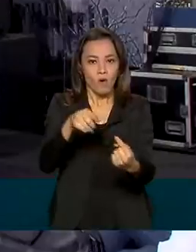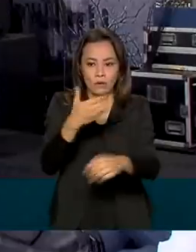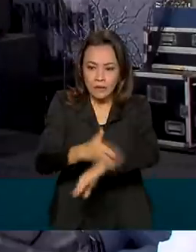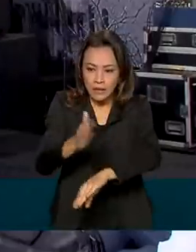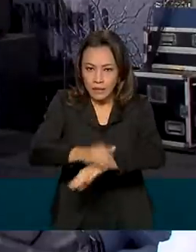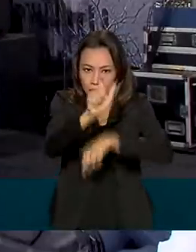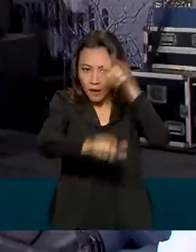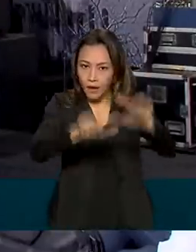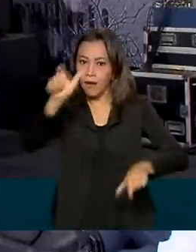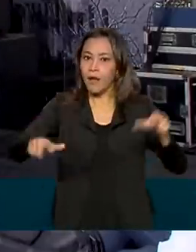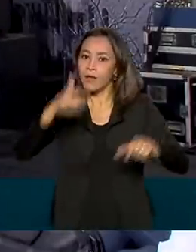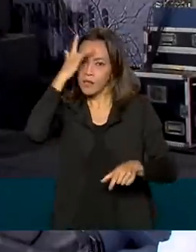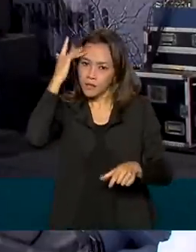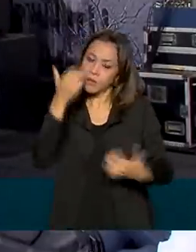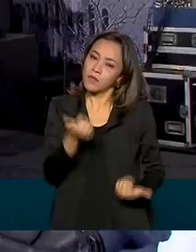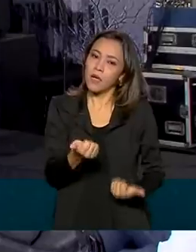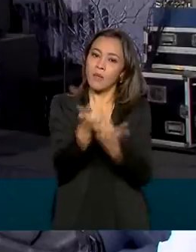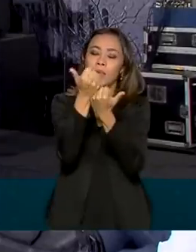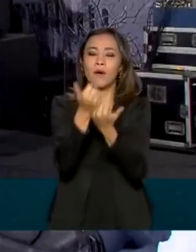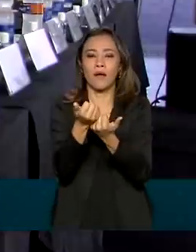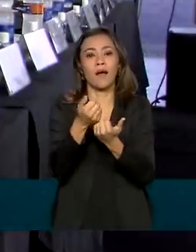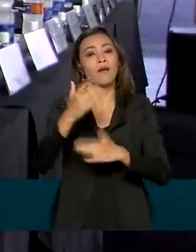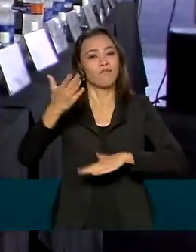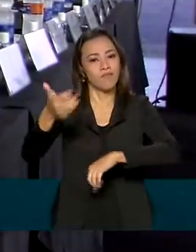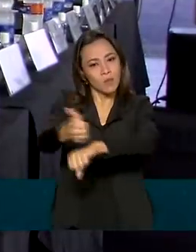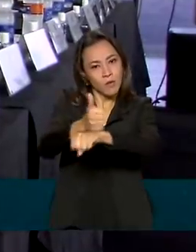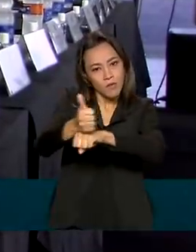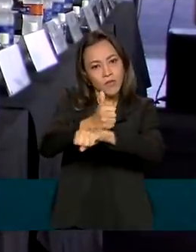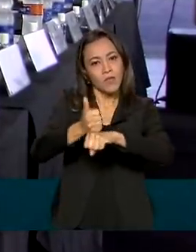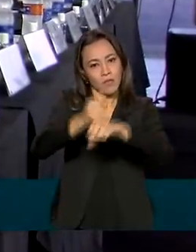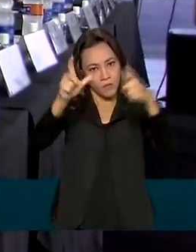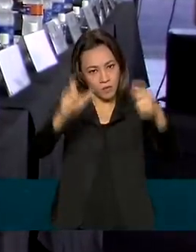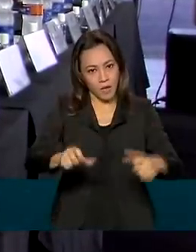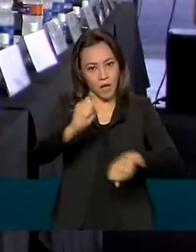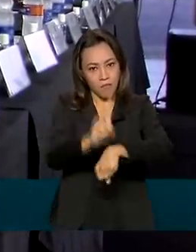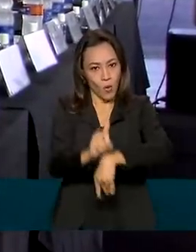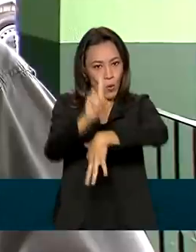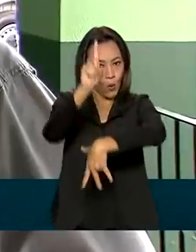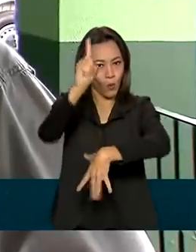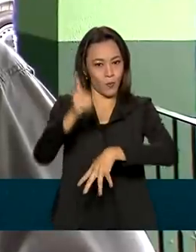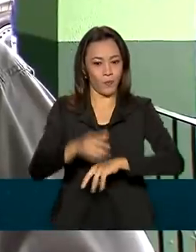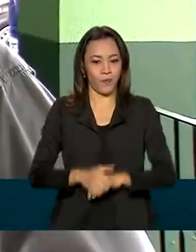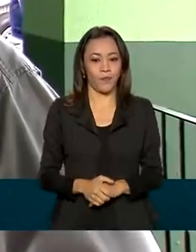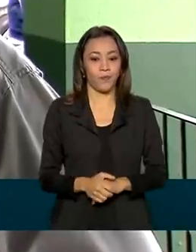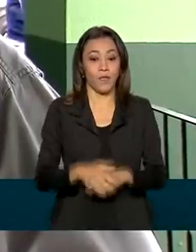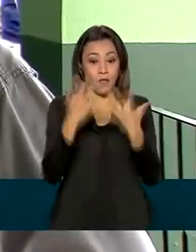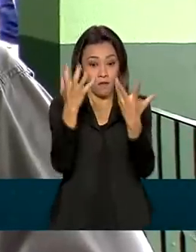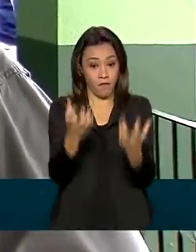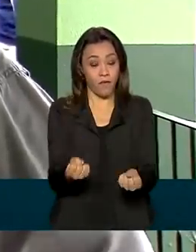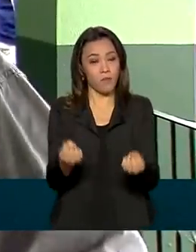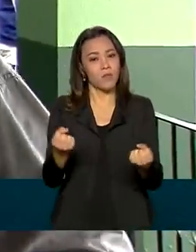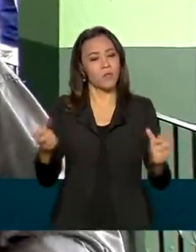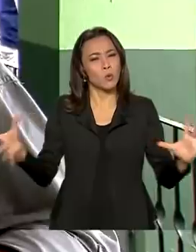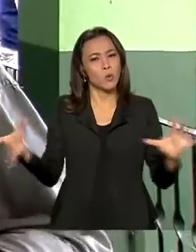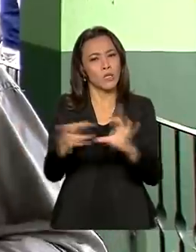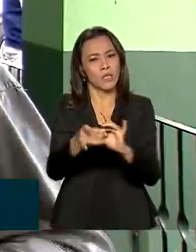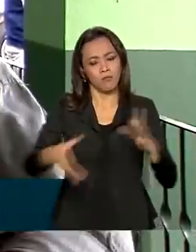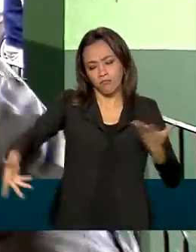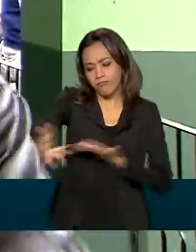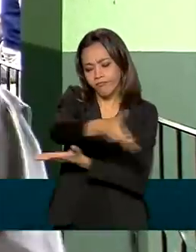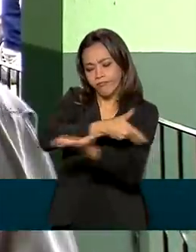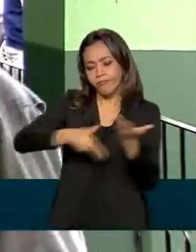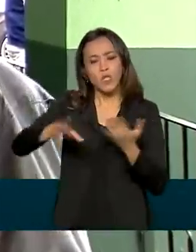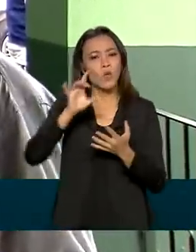obra e para atender as necessidades de profissionais para o Centro Espacial de Alcântara. Um desenvolvimento integrado de tudo. Não só o